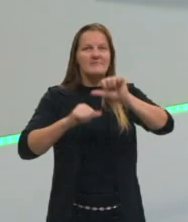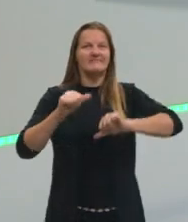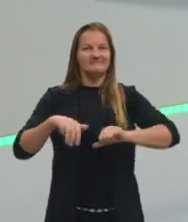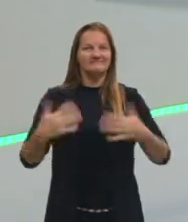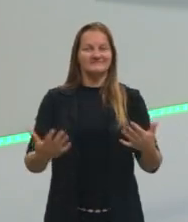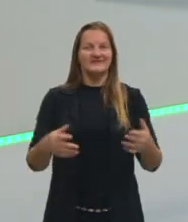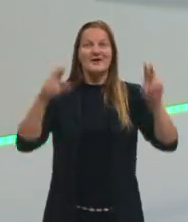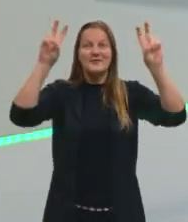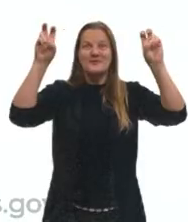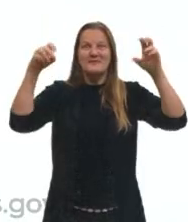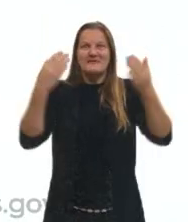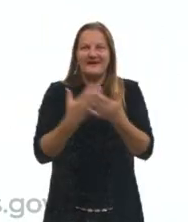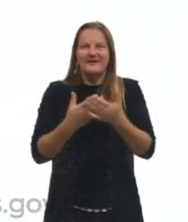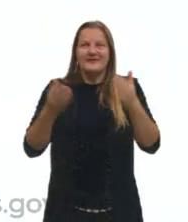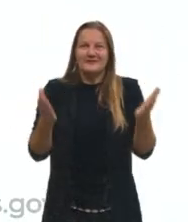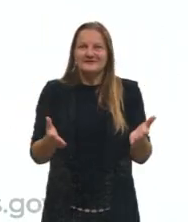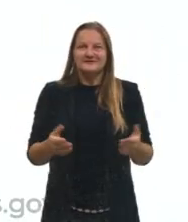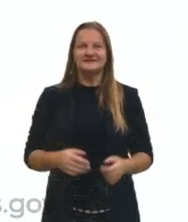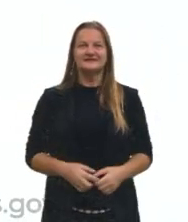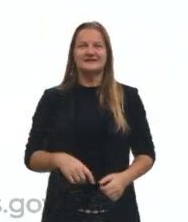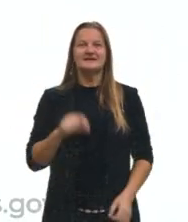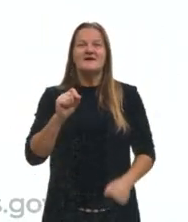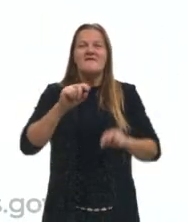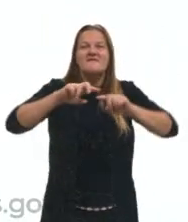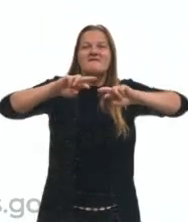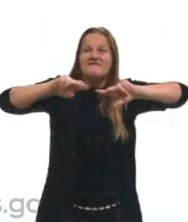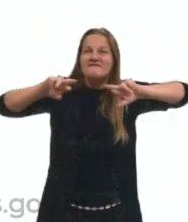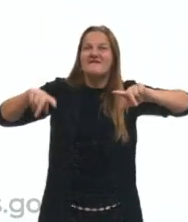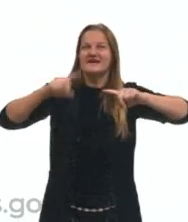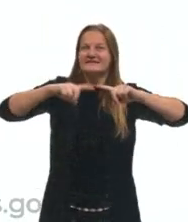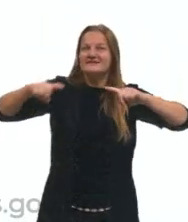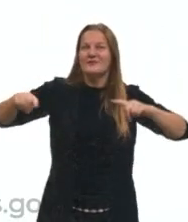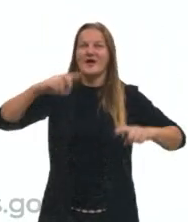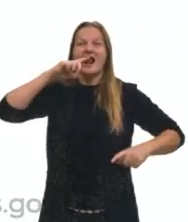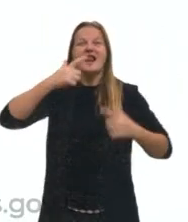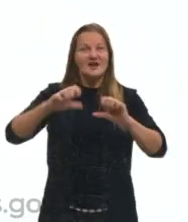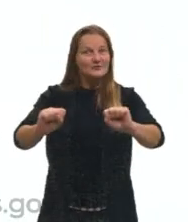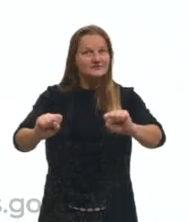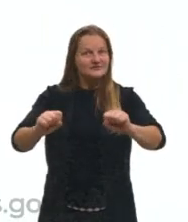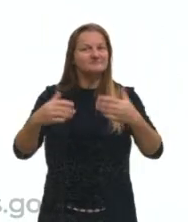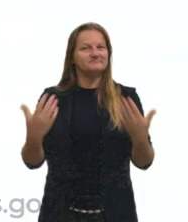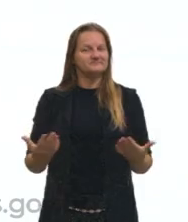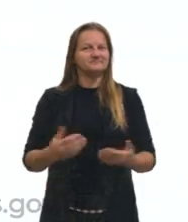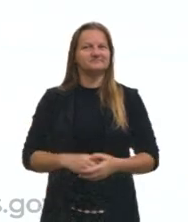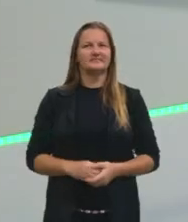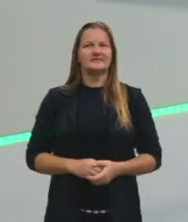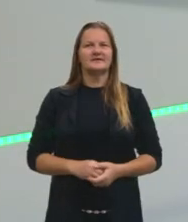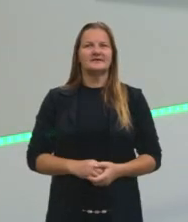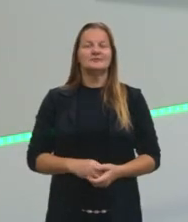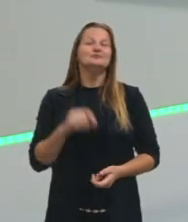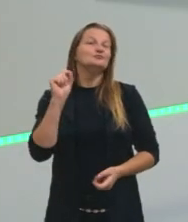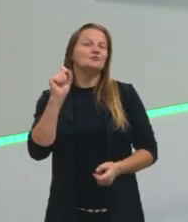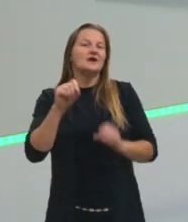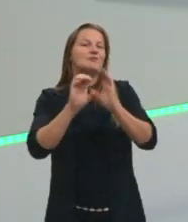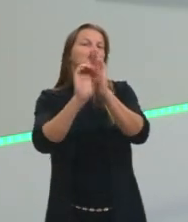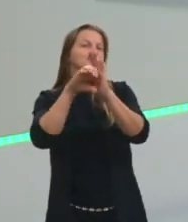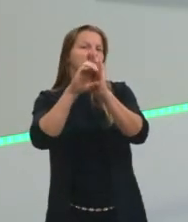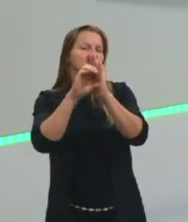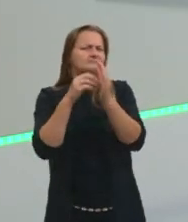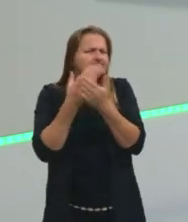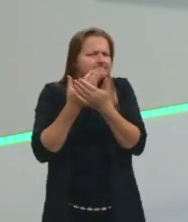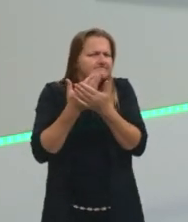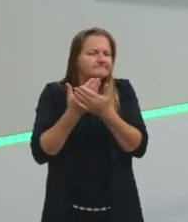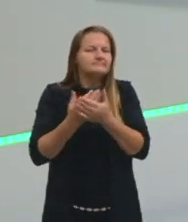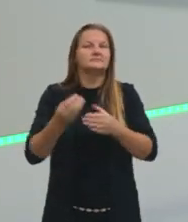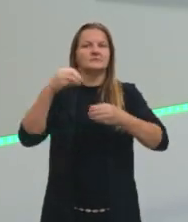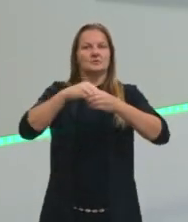trazendo como temática então a variação linguística. Então variação linguística vai ser um conceito estudado dentro